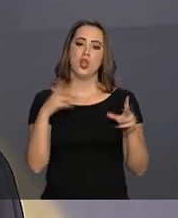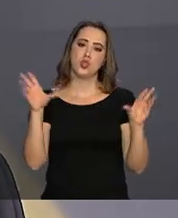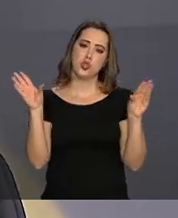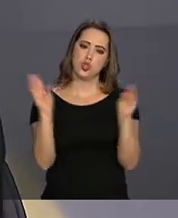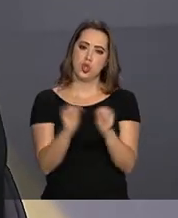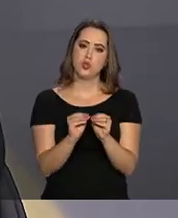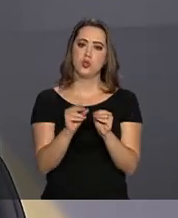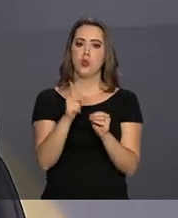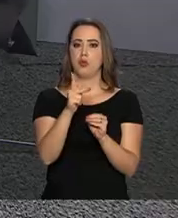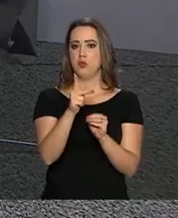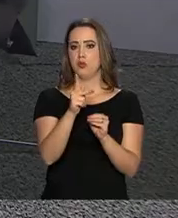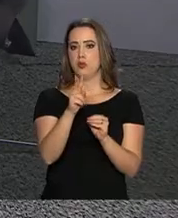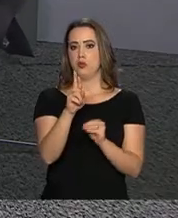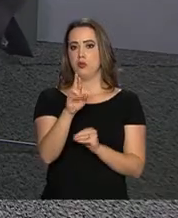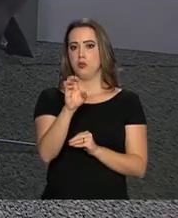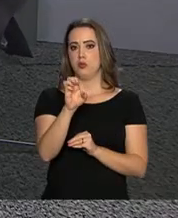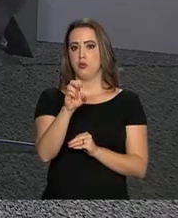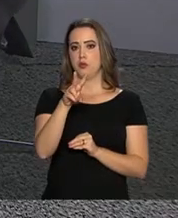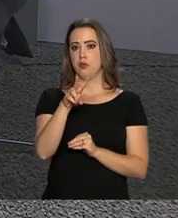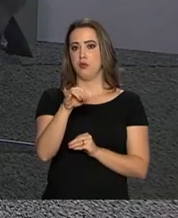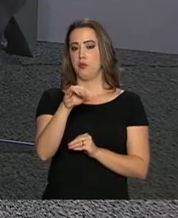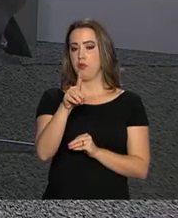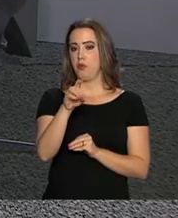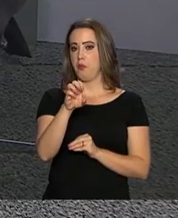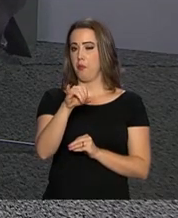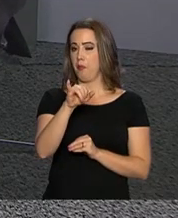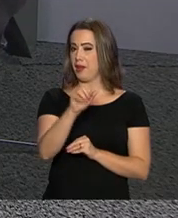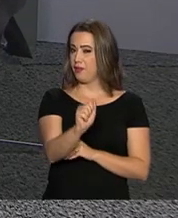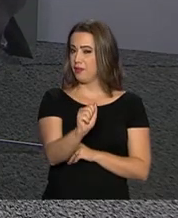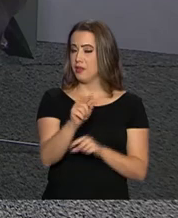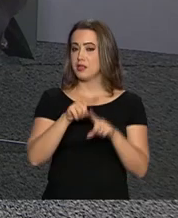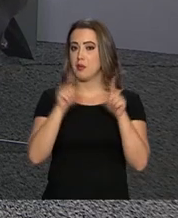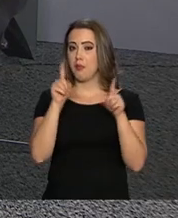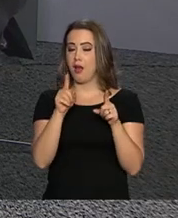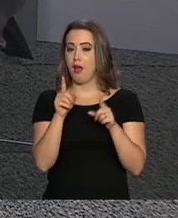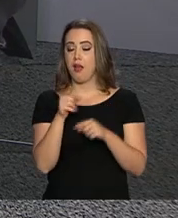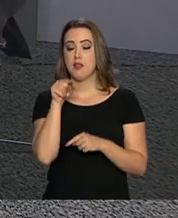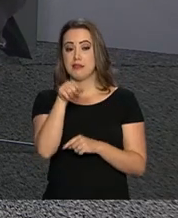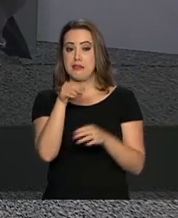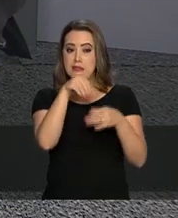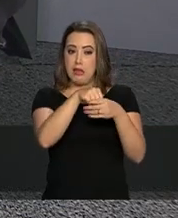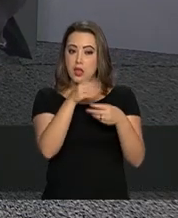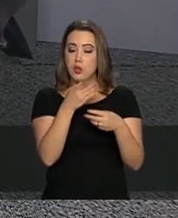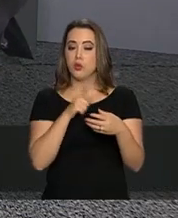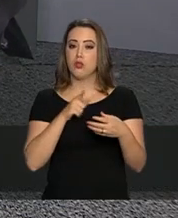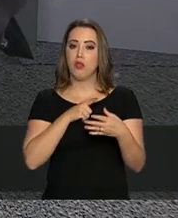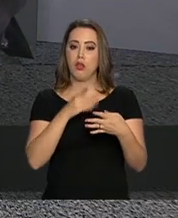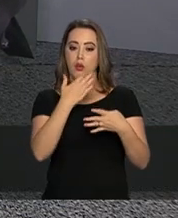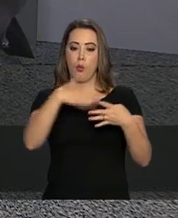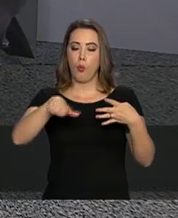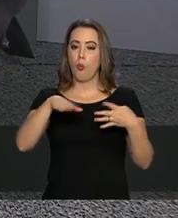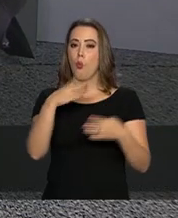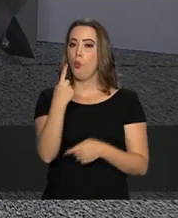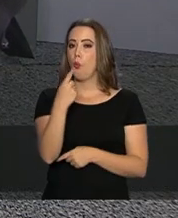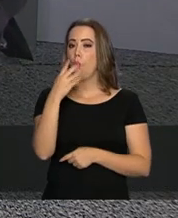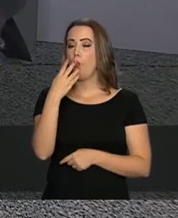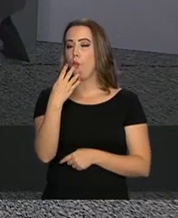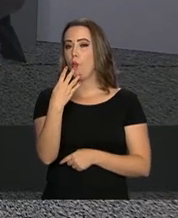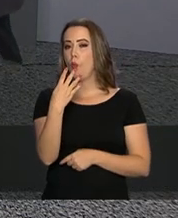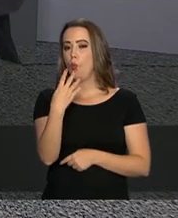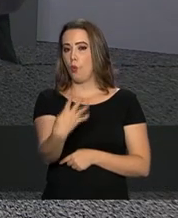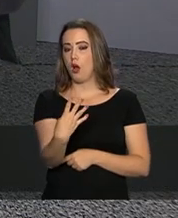Embora ali na Previdência nós tenhamos quase um quarto daquilo, quase não, cerca de um quarto